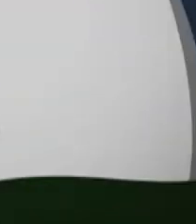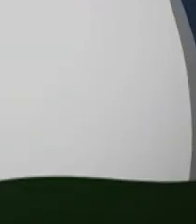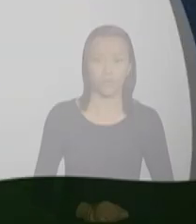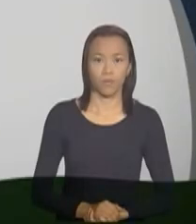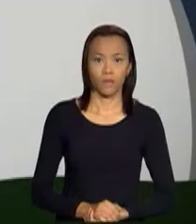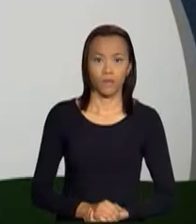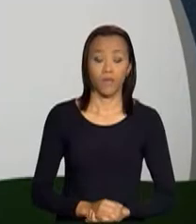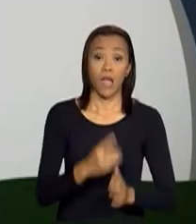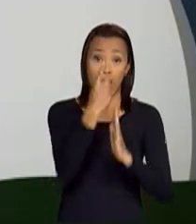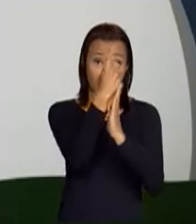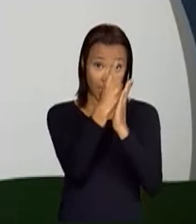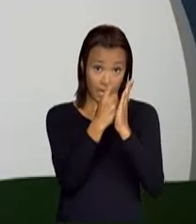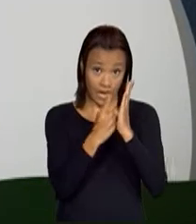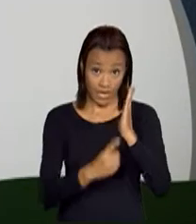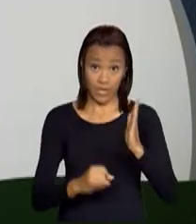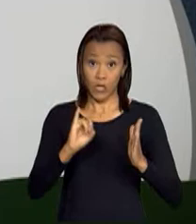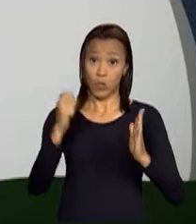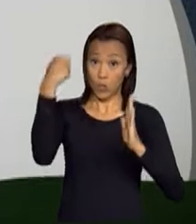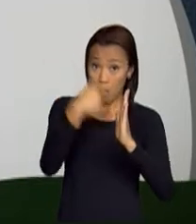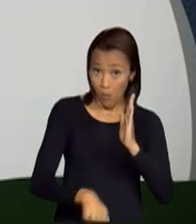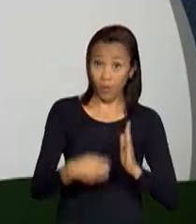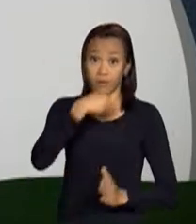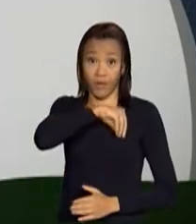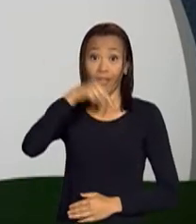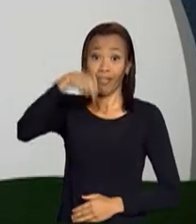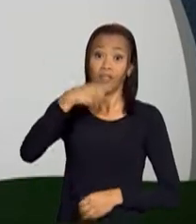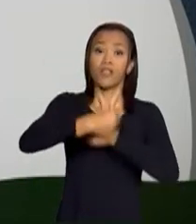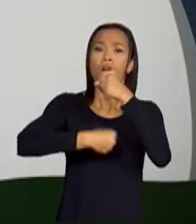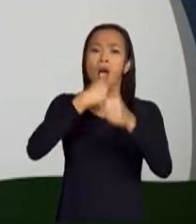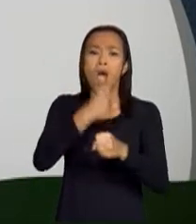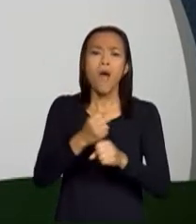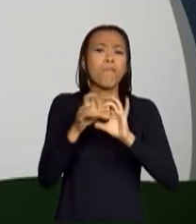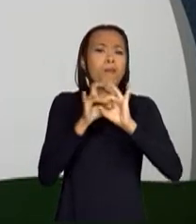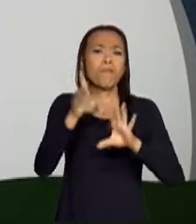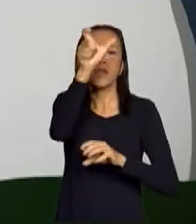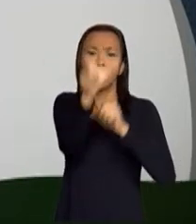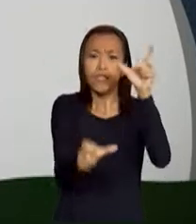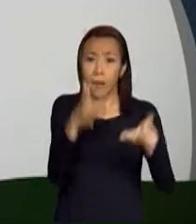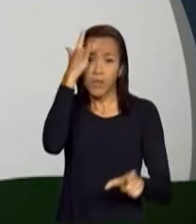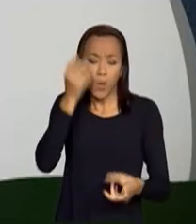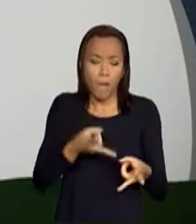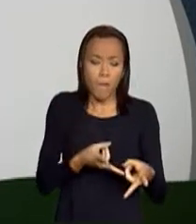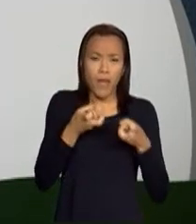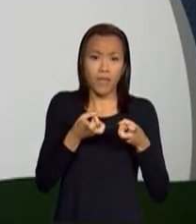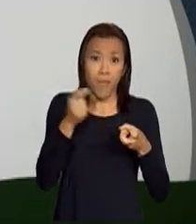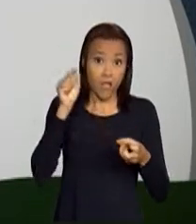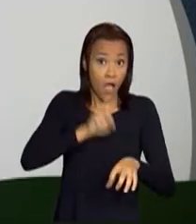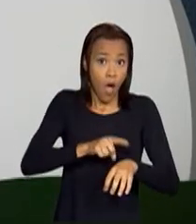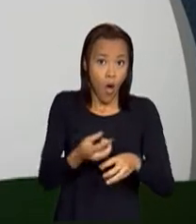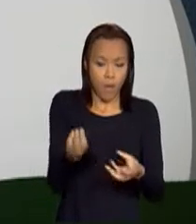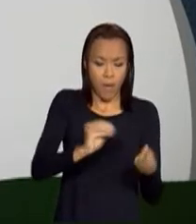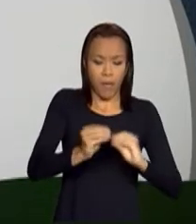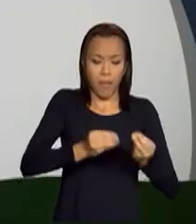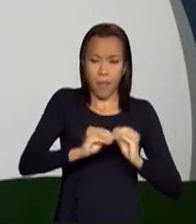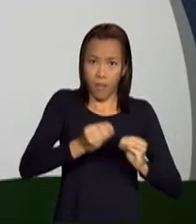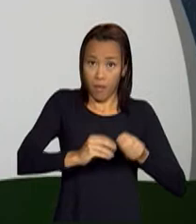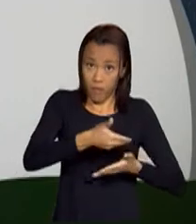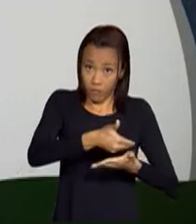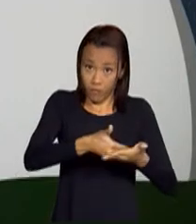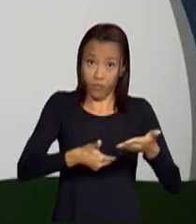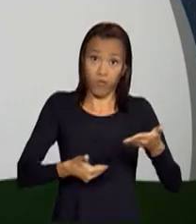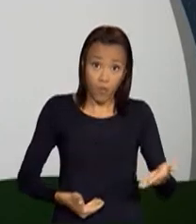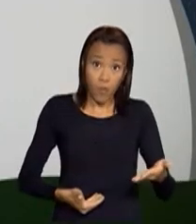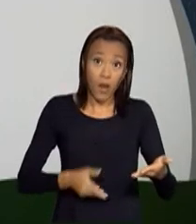A declaração de imposto de renda deste ano permite ao contribuinte deduzir, no momento em que estiver preenchendo o